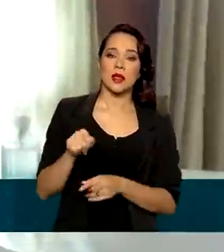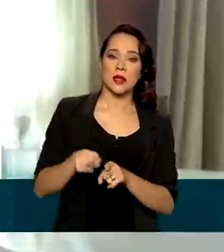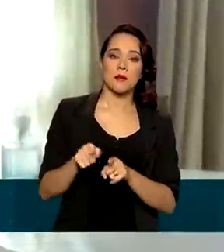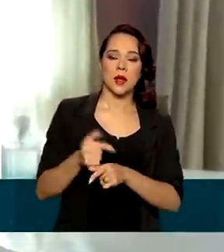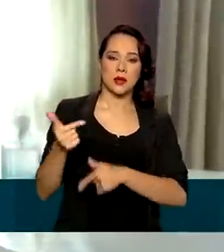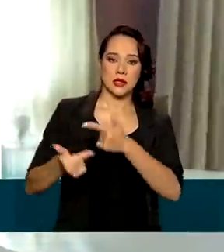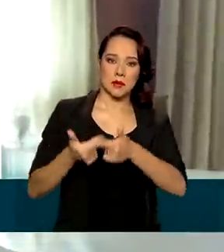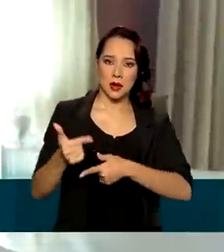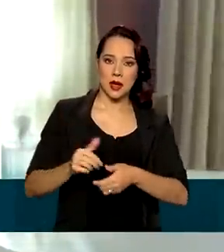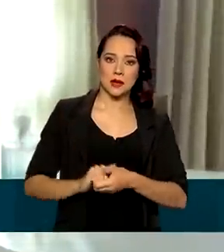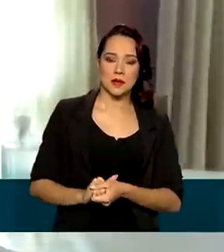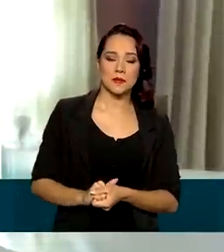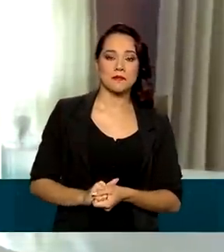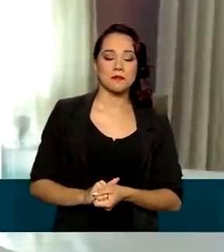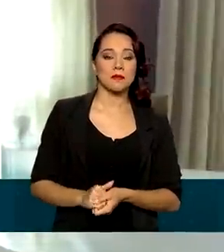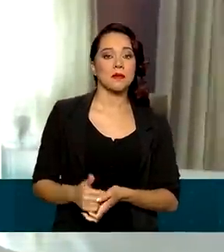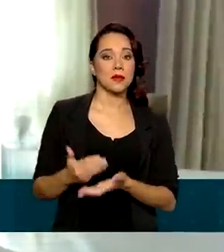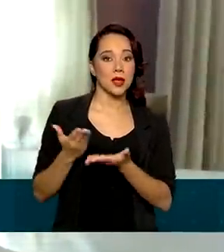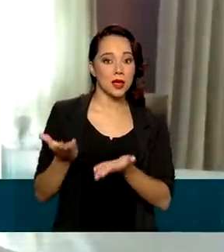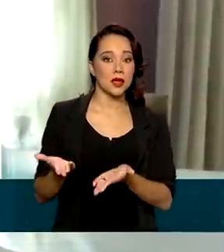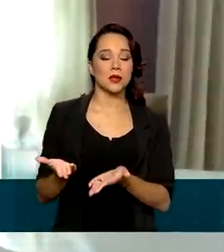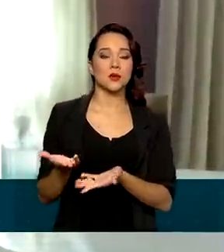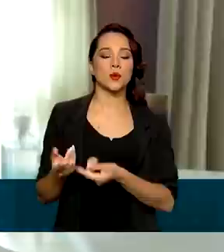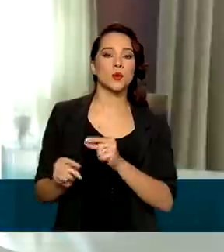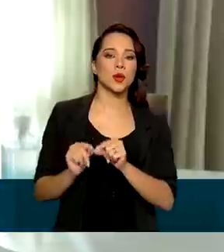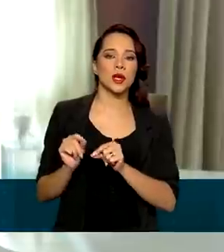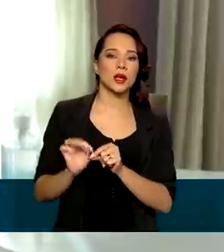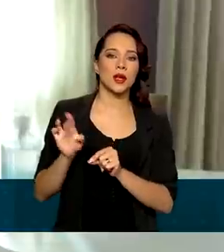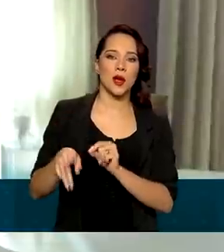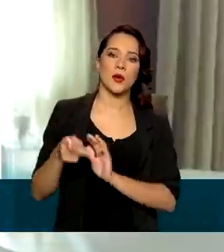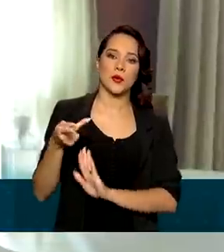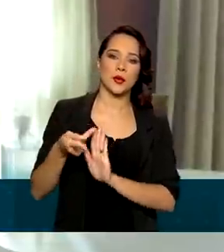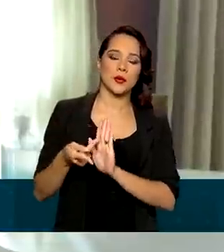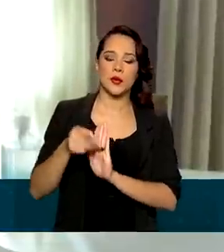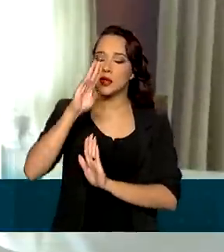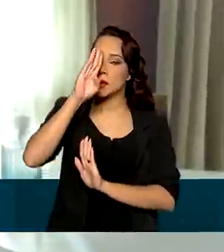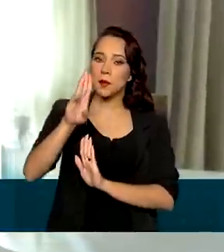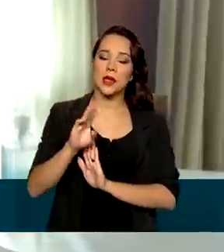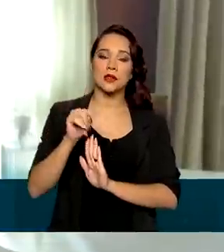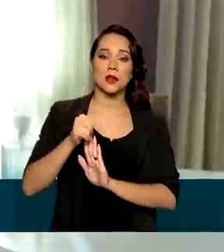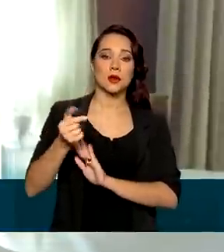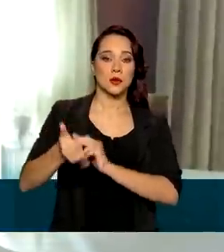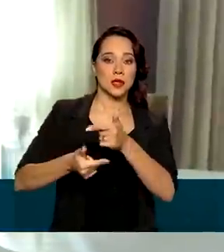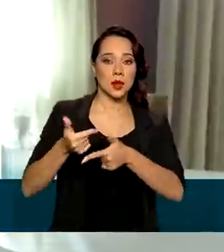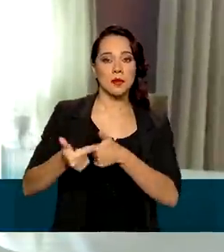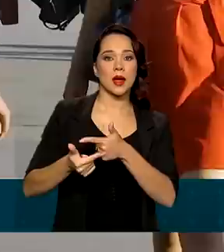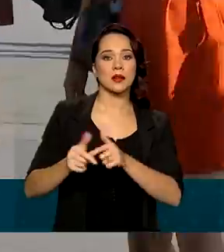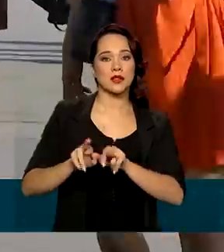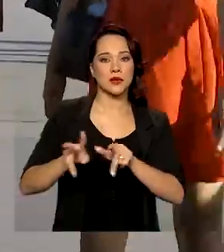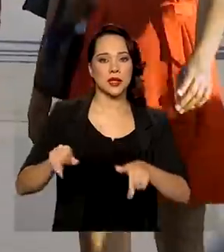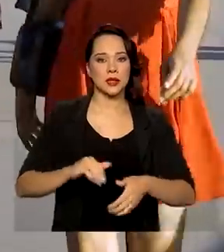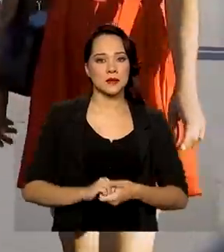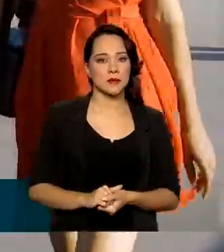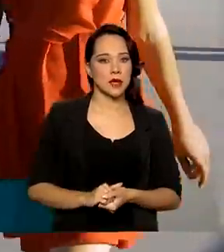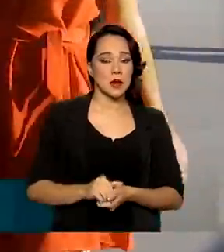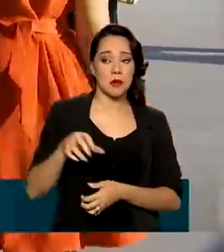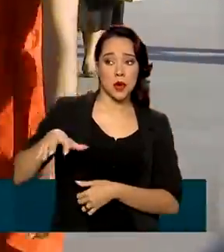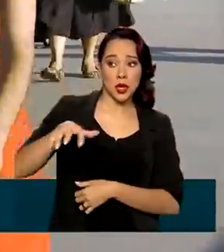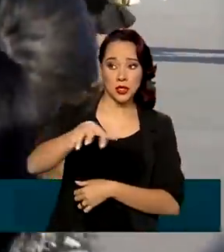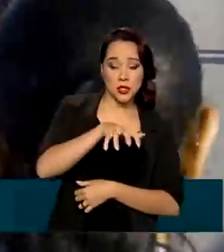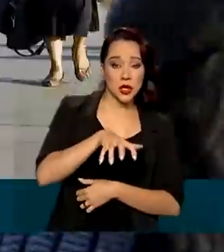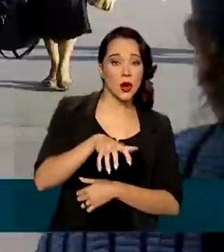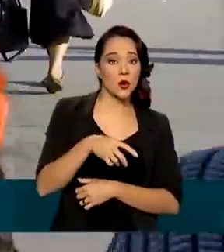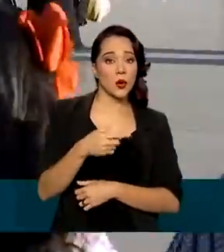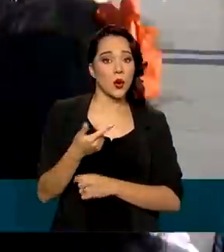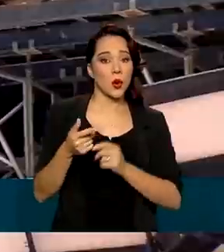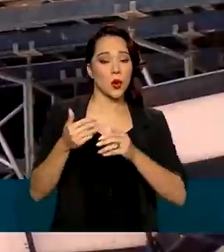essas atividades e isso se projeta principalmente nas atividades de serviço. Por regiões, o